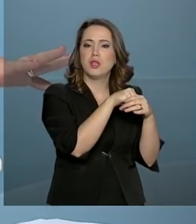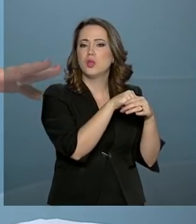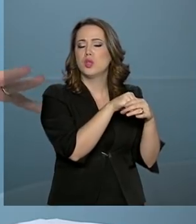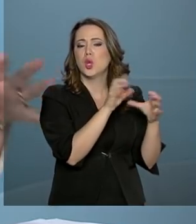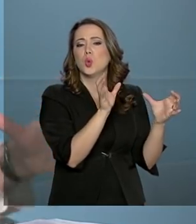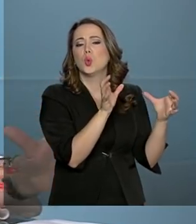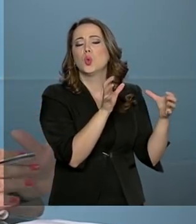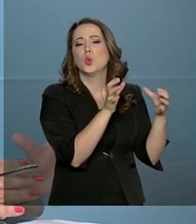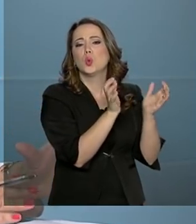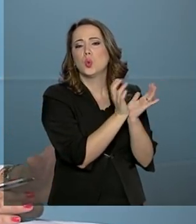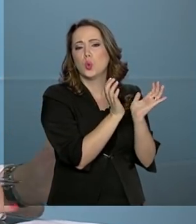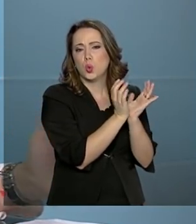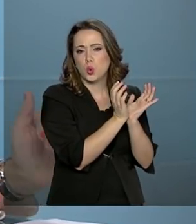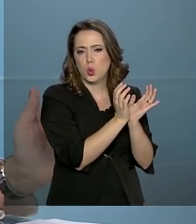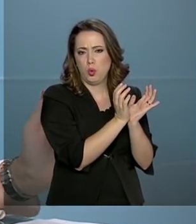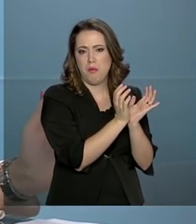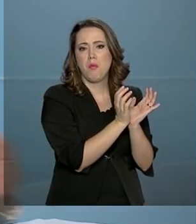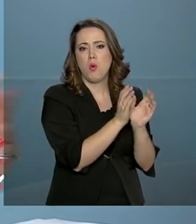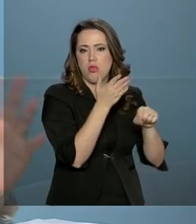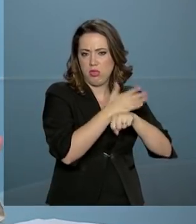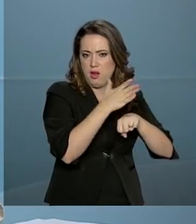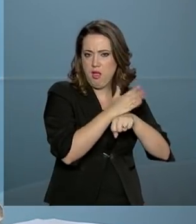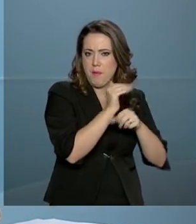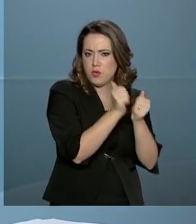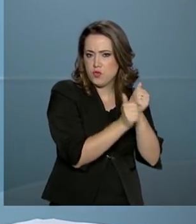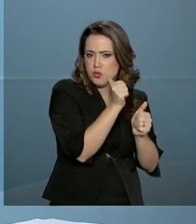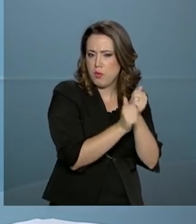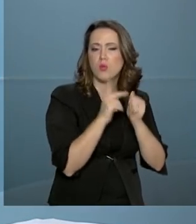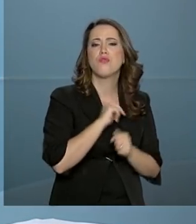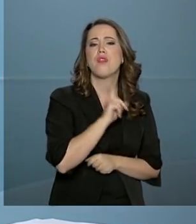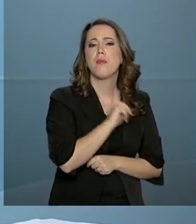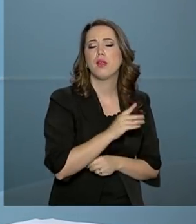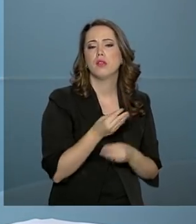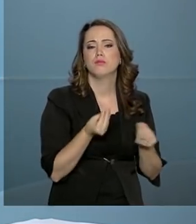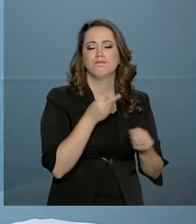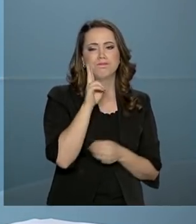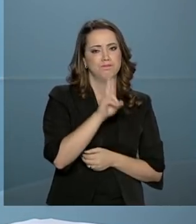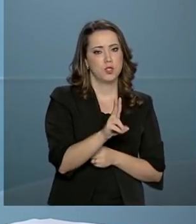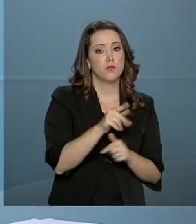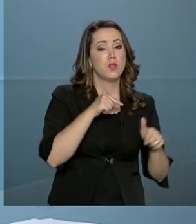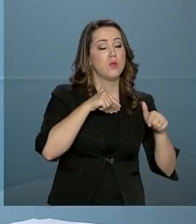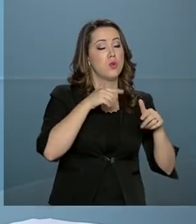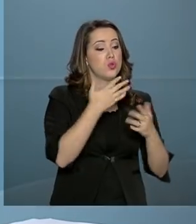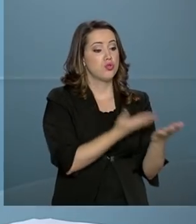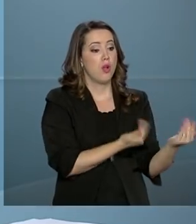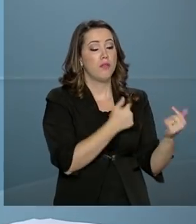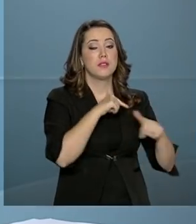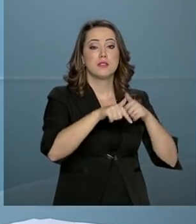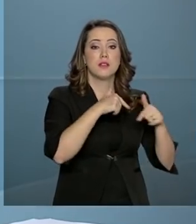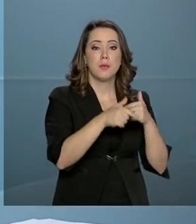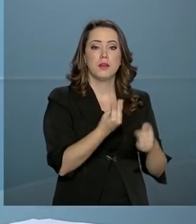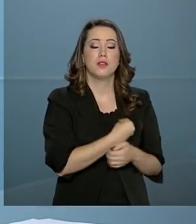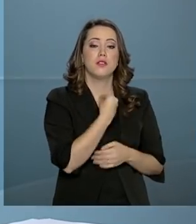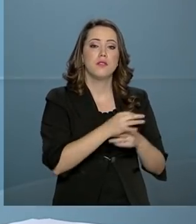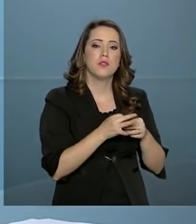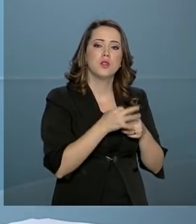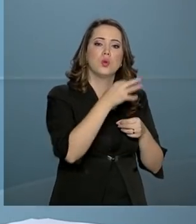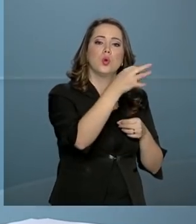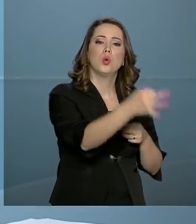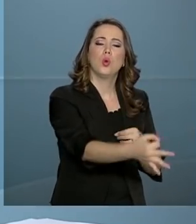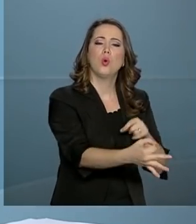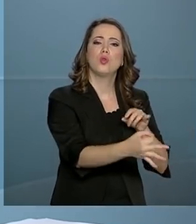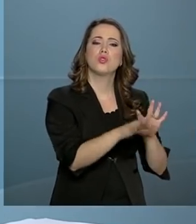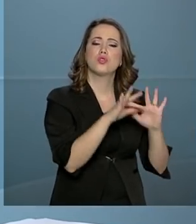sobre a guarda de jovens que estão trabalhando e morando longe das famílias, fora de casa. O o Ministério pode fazer no caso desses